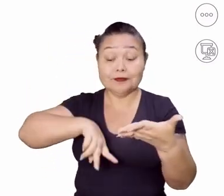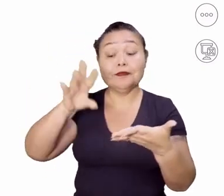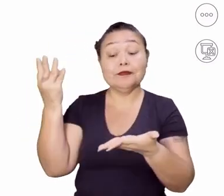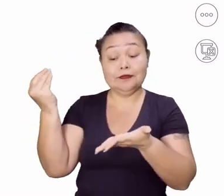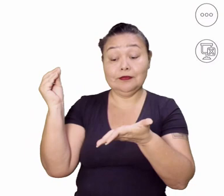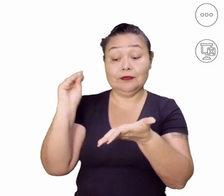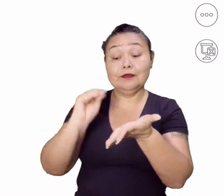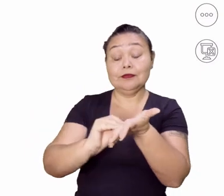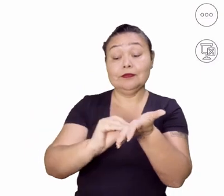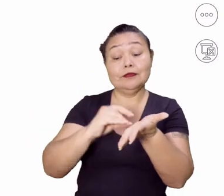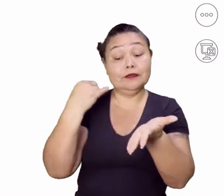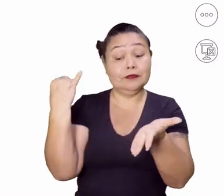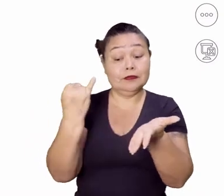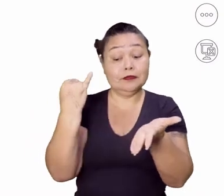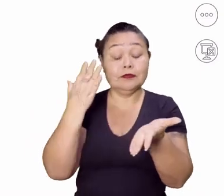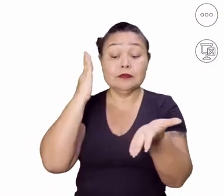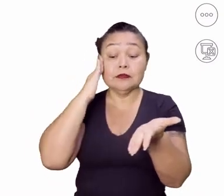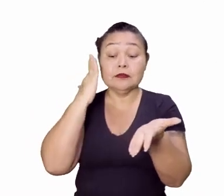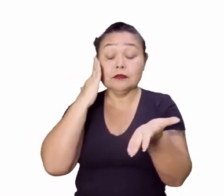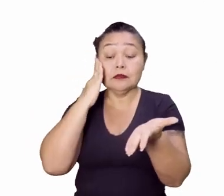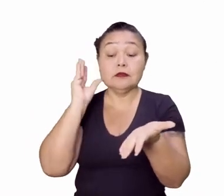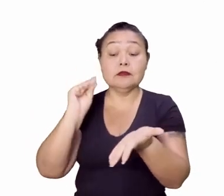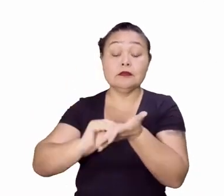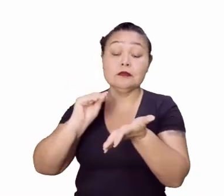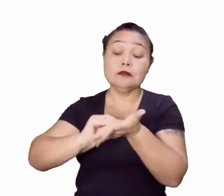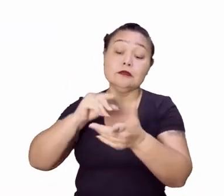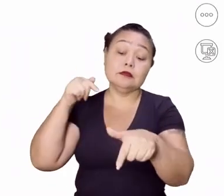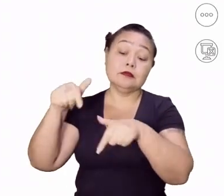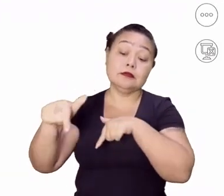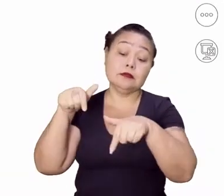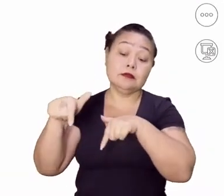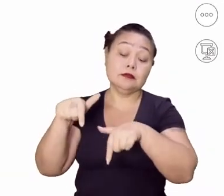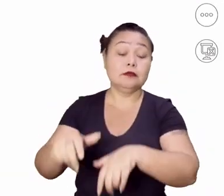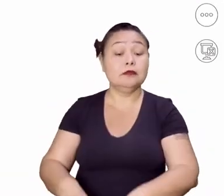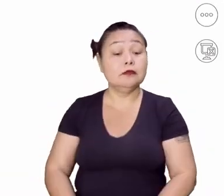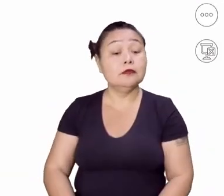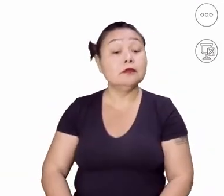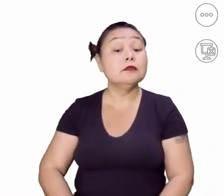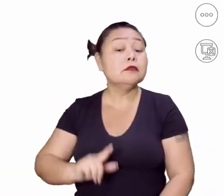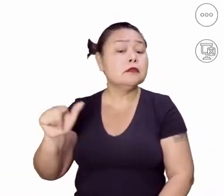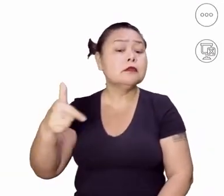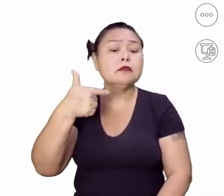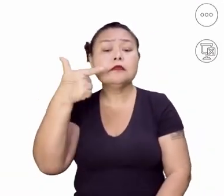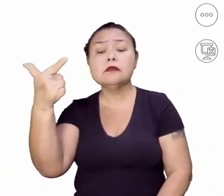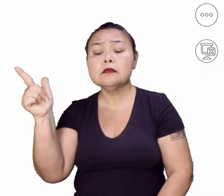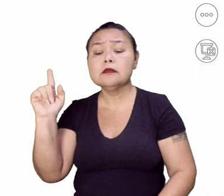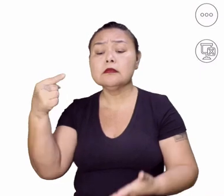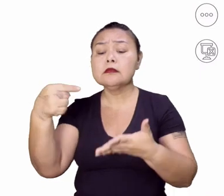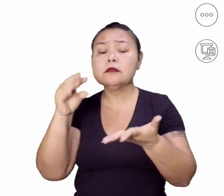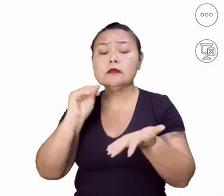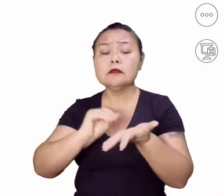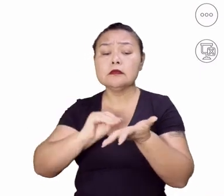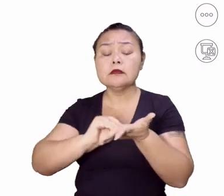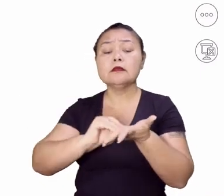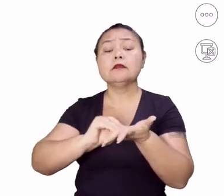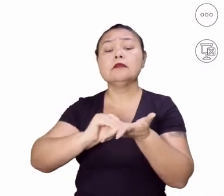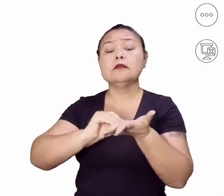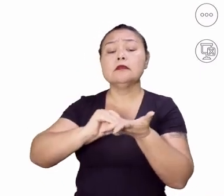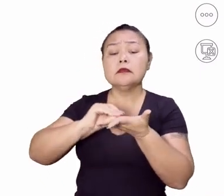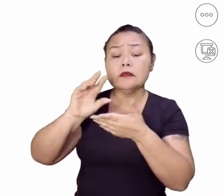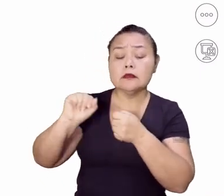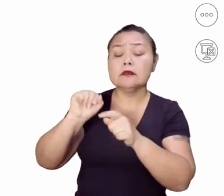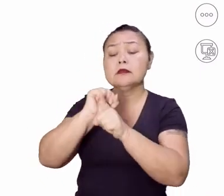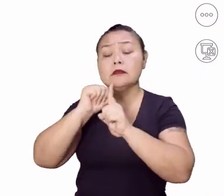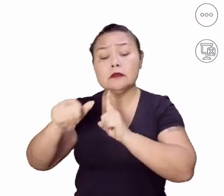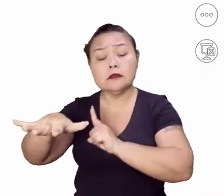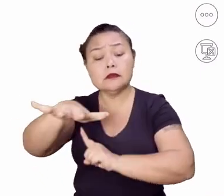dado importante para entender a questão do desemprego. E outras causas do desemprego que eu coloquei, Fatores